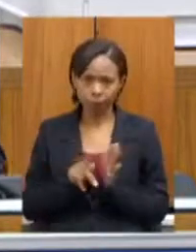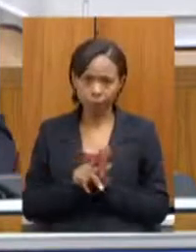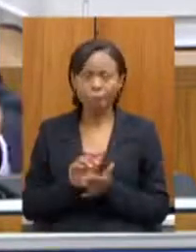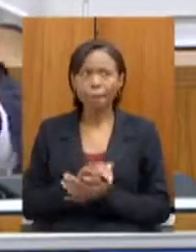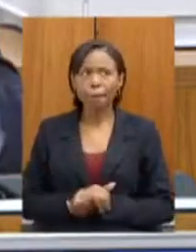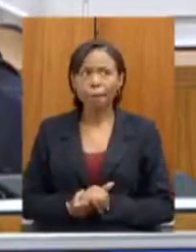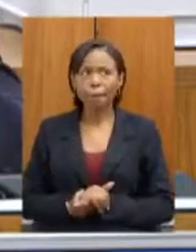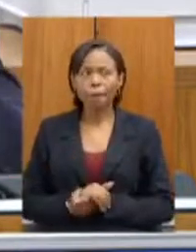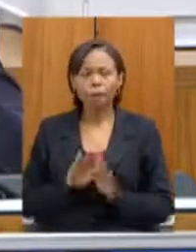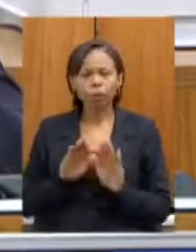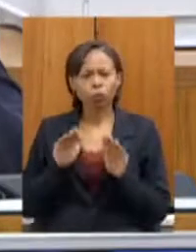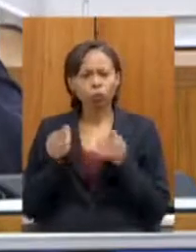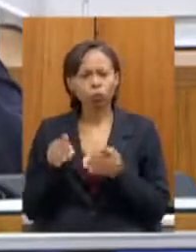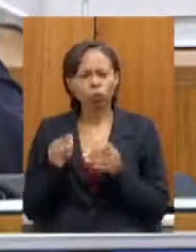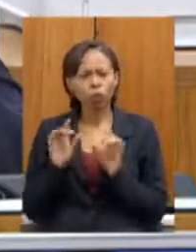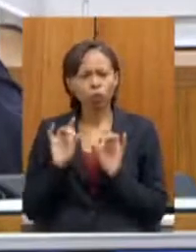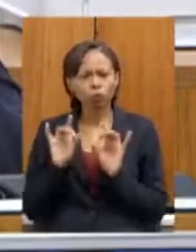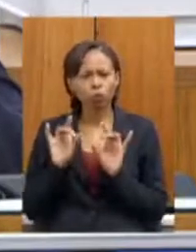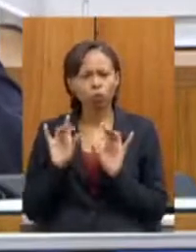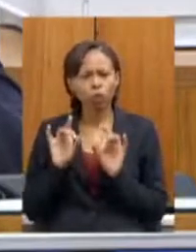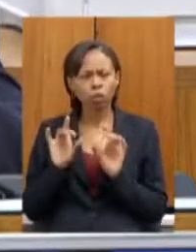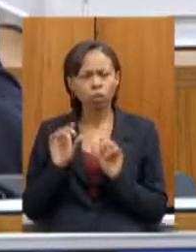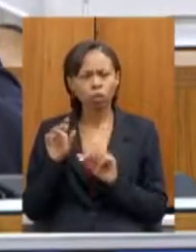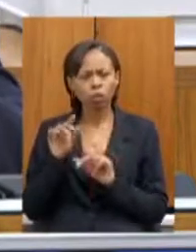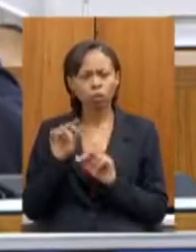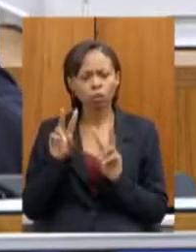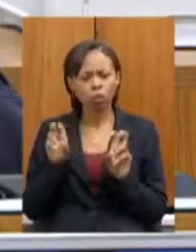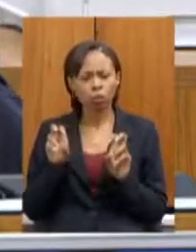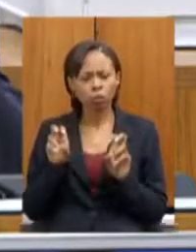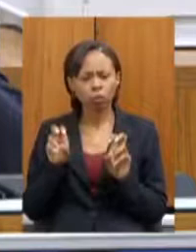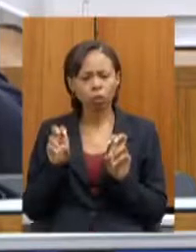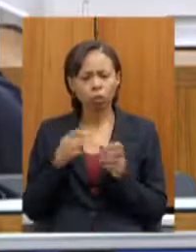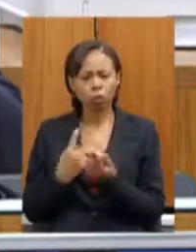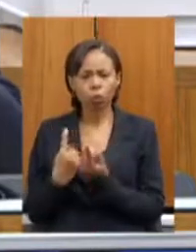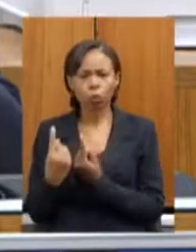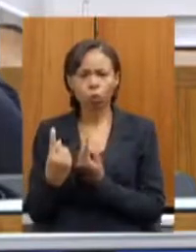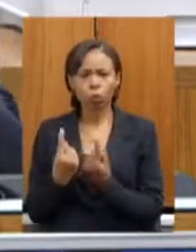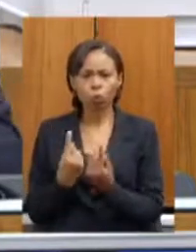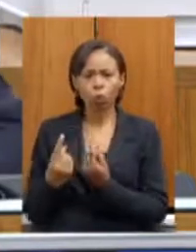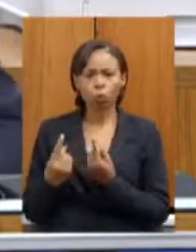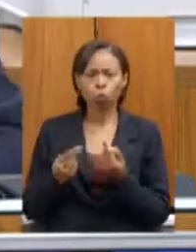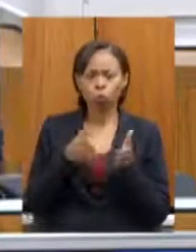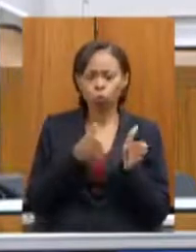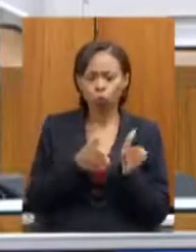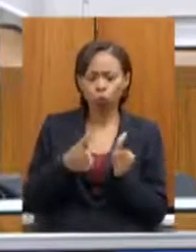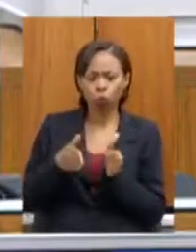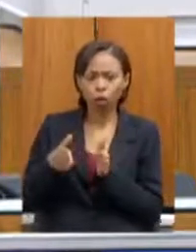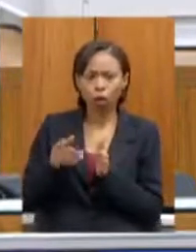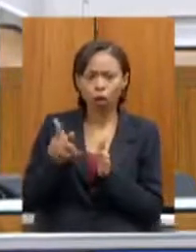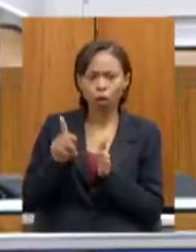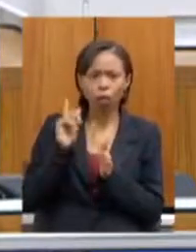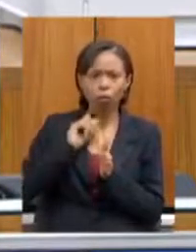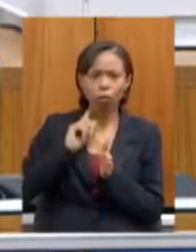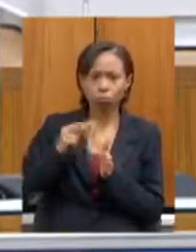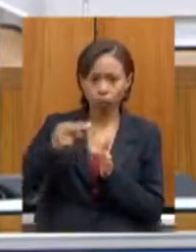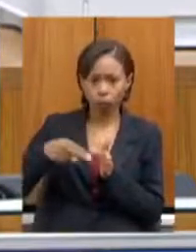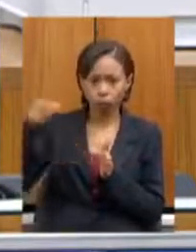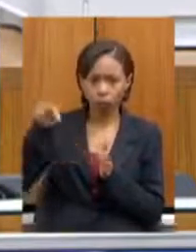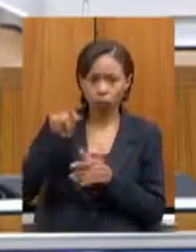especificamente no que diz respeito aos trechos e a região do norte de Minas que o senhor mencionou